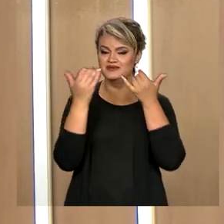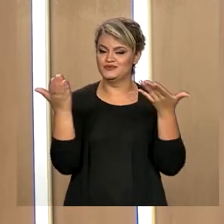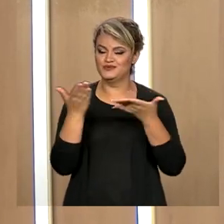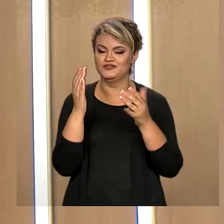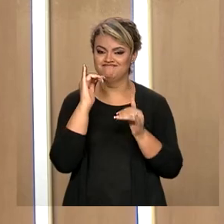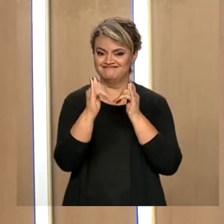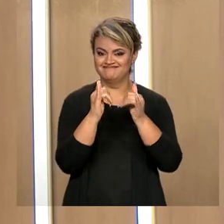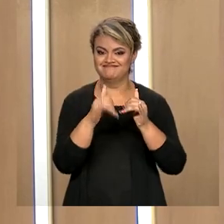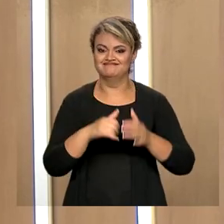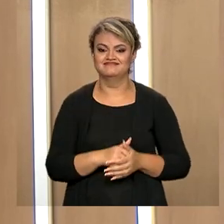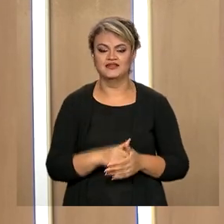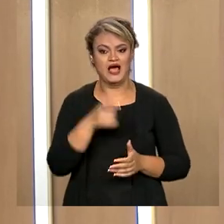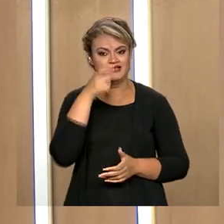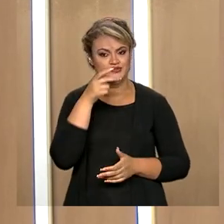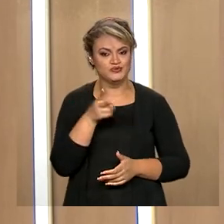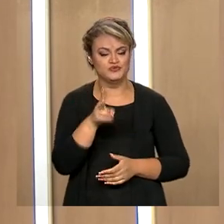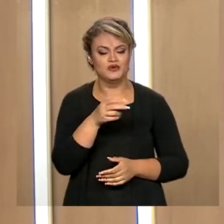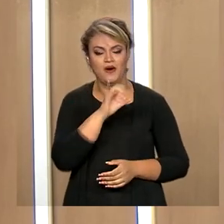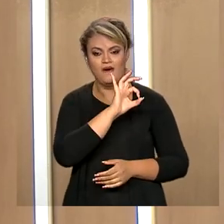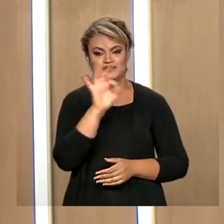que nós temos para você hoje. Continue conosco e tenha um ótimo dia.